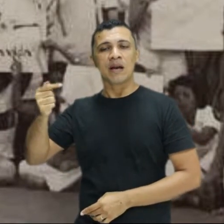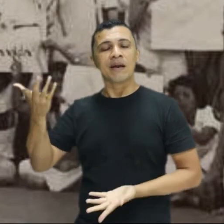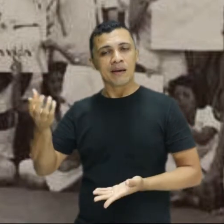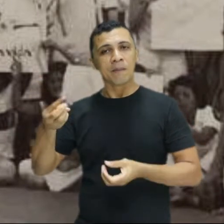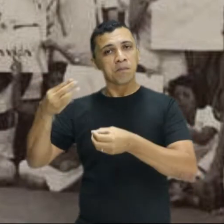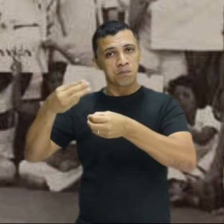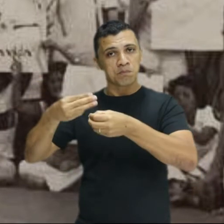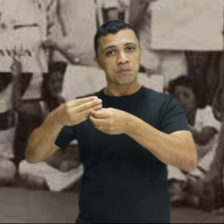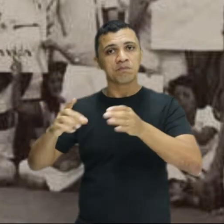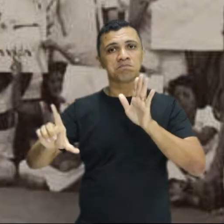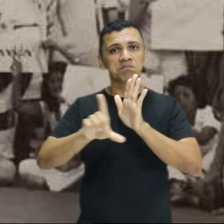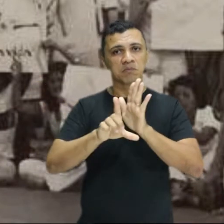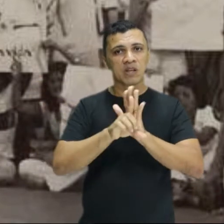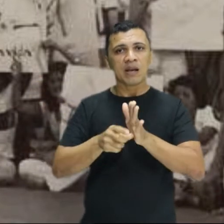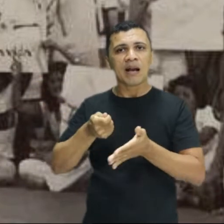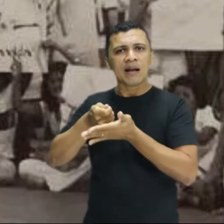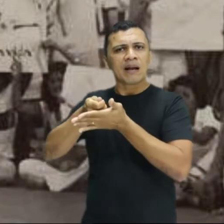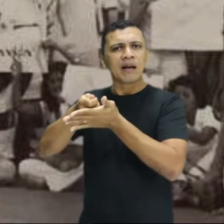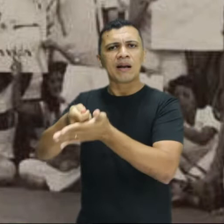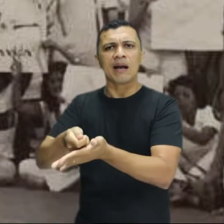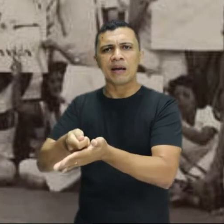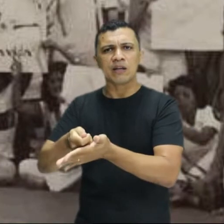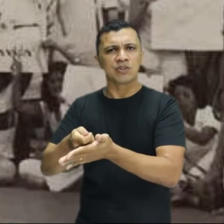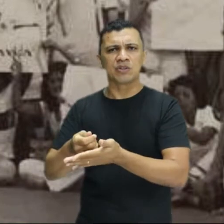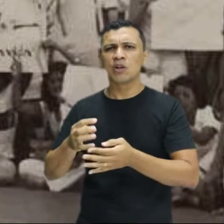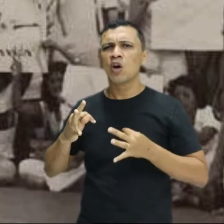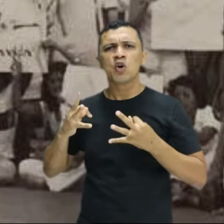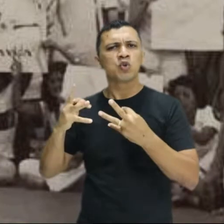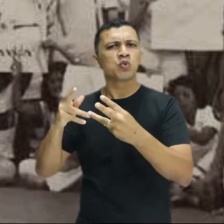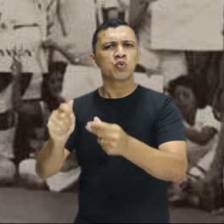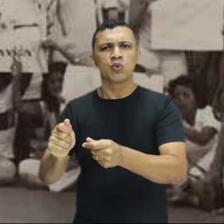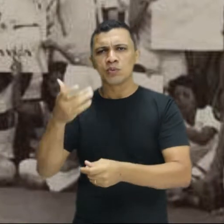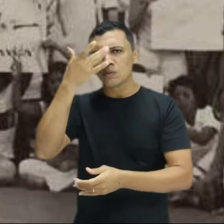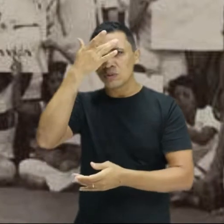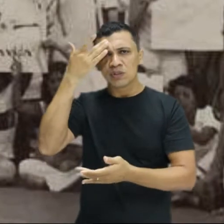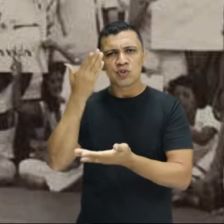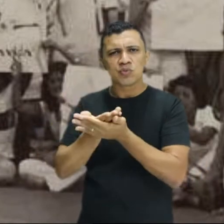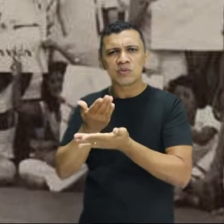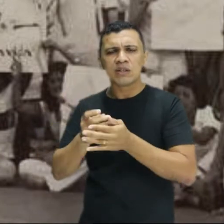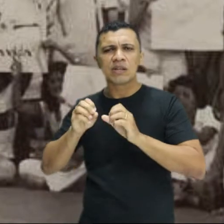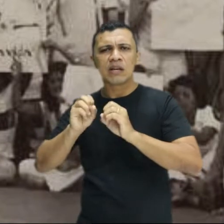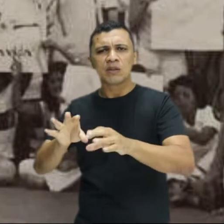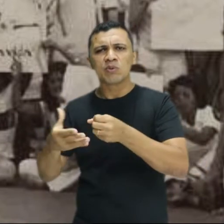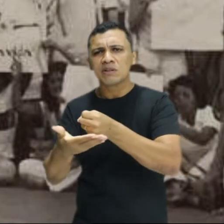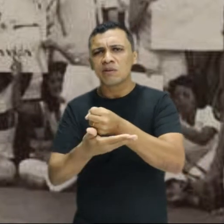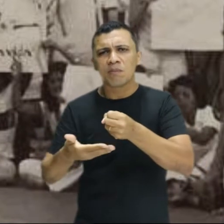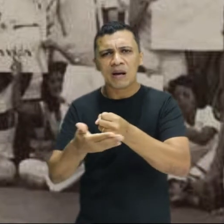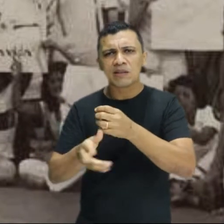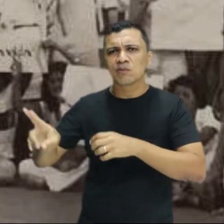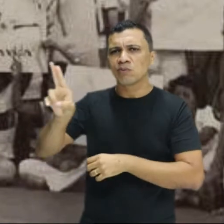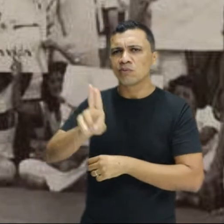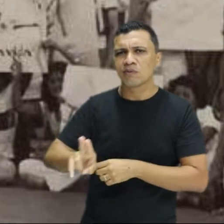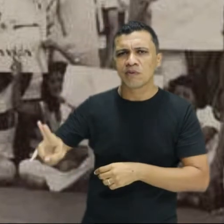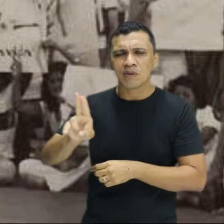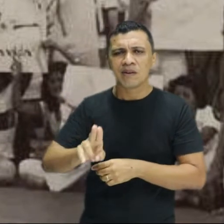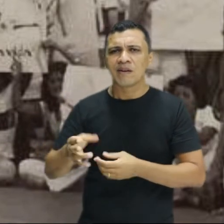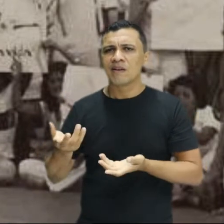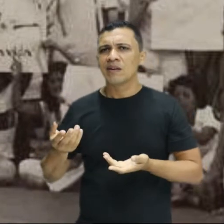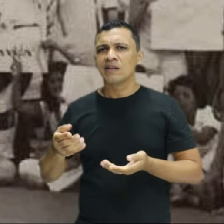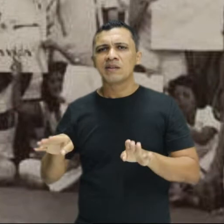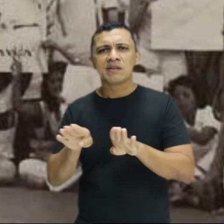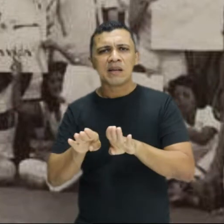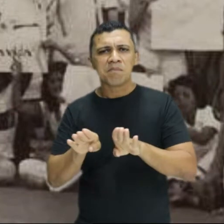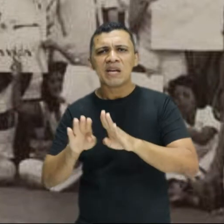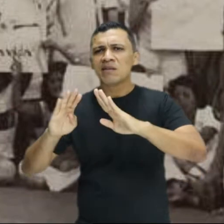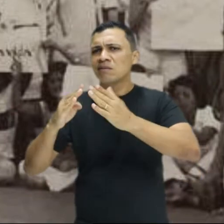aos estudantes de ensino fundamental, médio, superior, cursos profissionalizantes, pré-vestibulares, além também